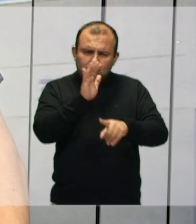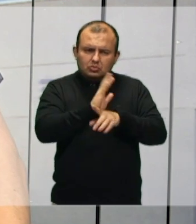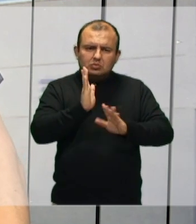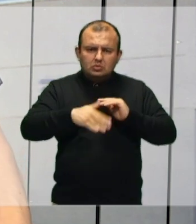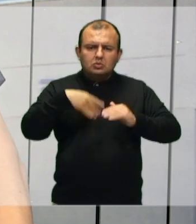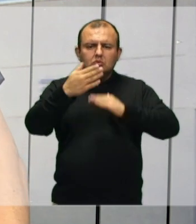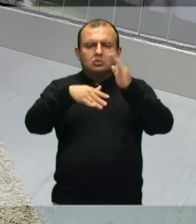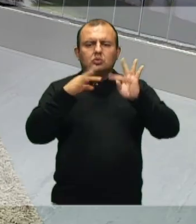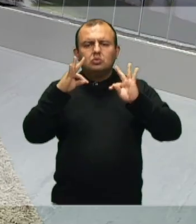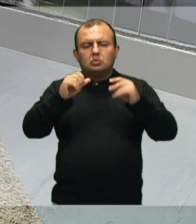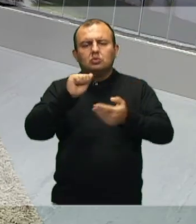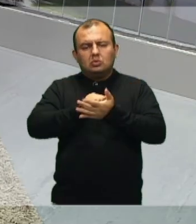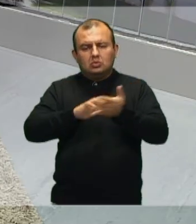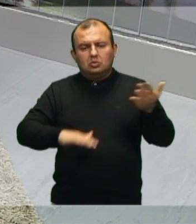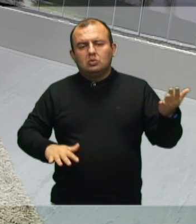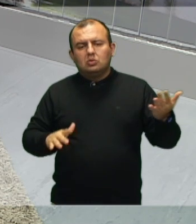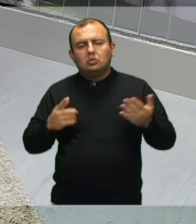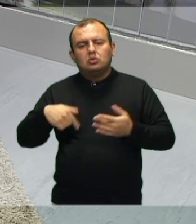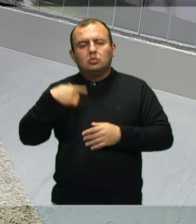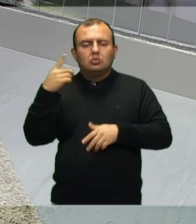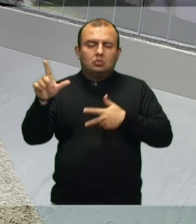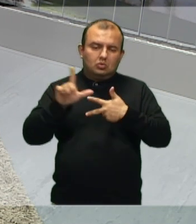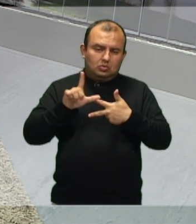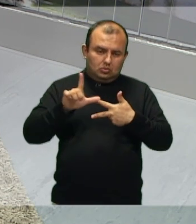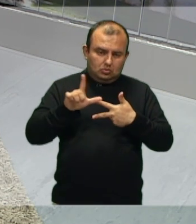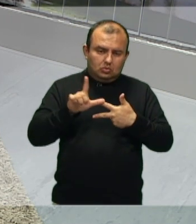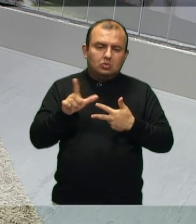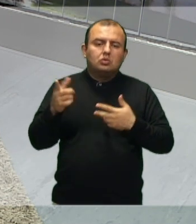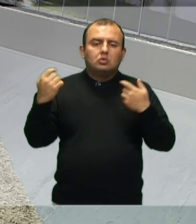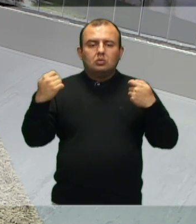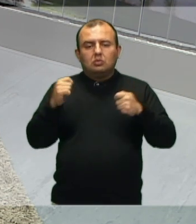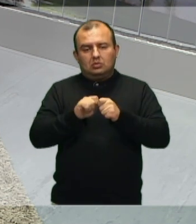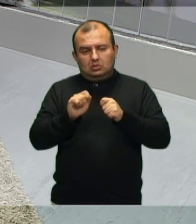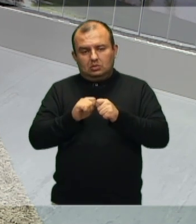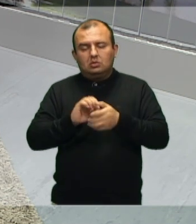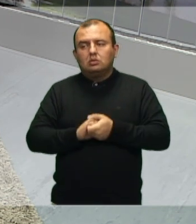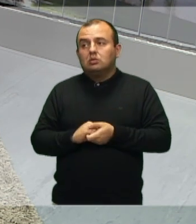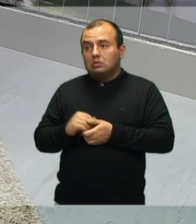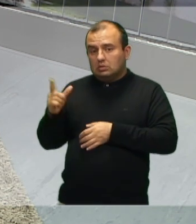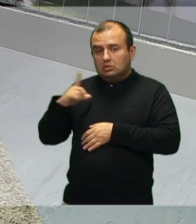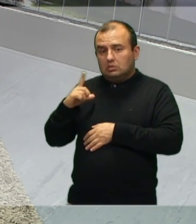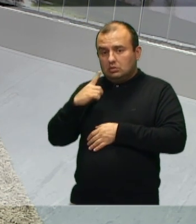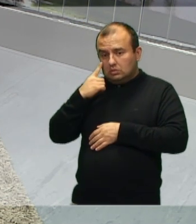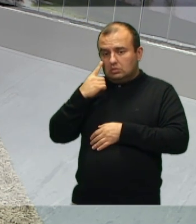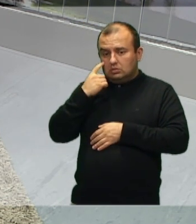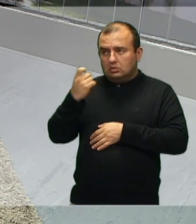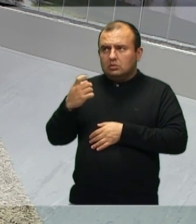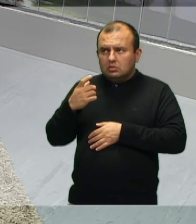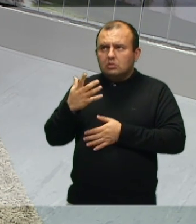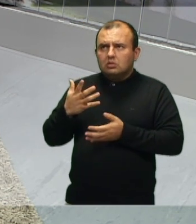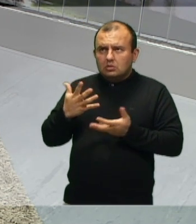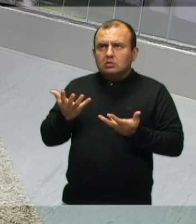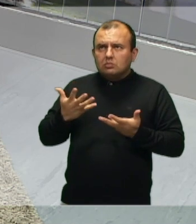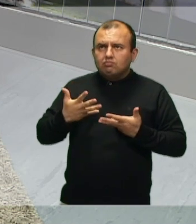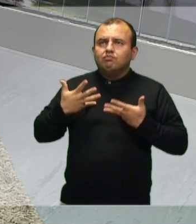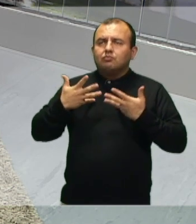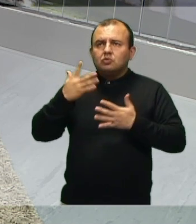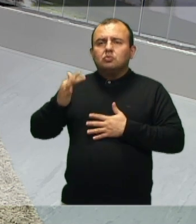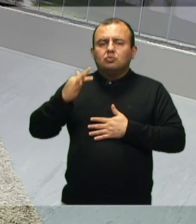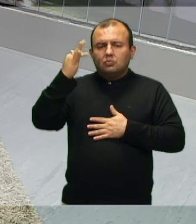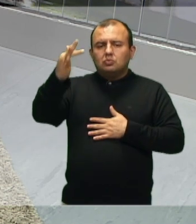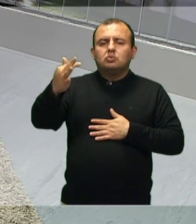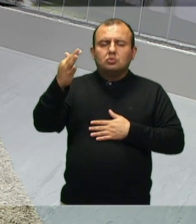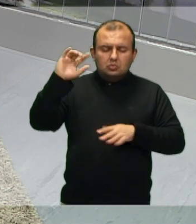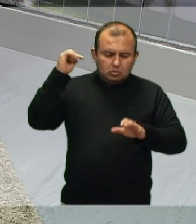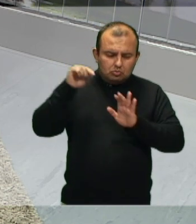as atividades que os legislativos normalmente fazem. E isso tem despertado em você o interesse de, quem sabe, no futuro